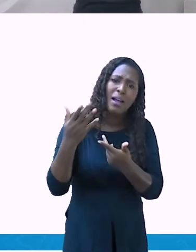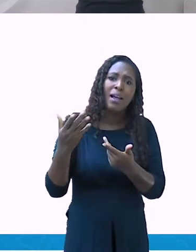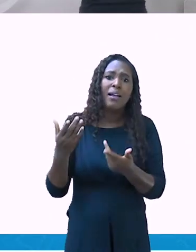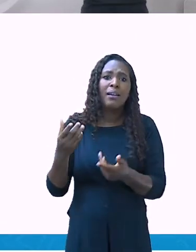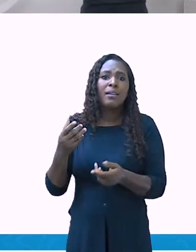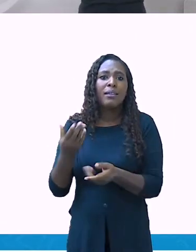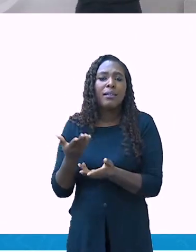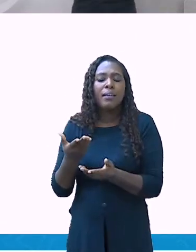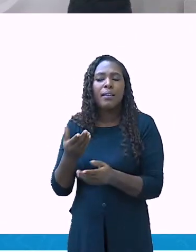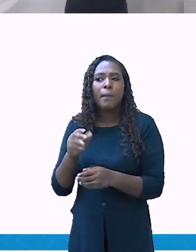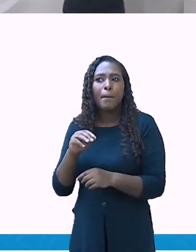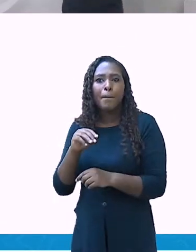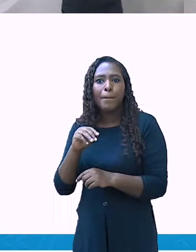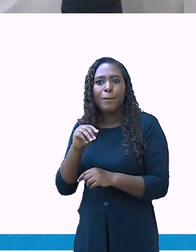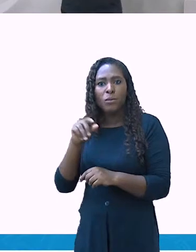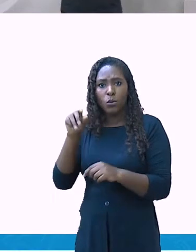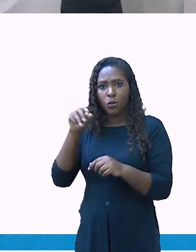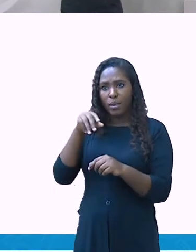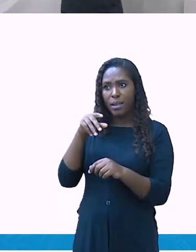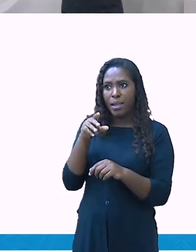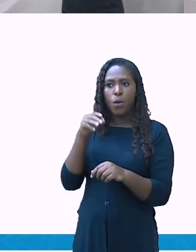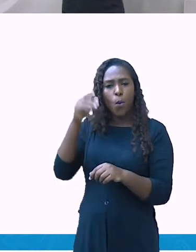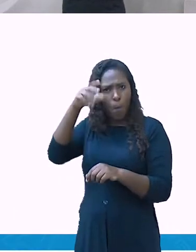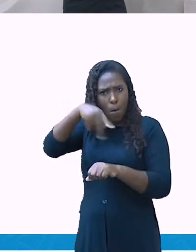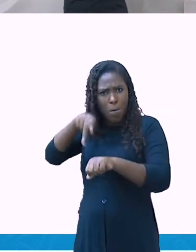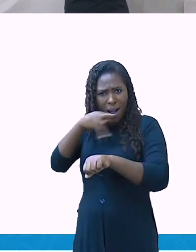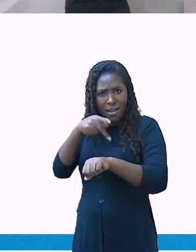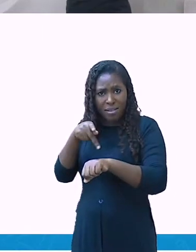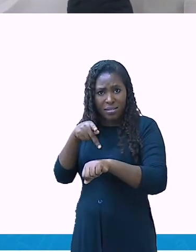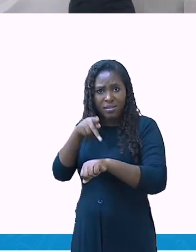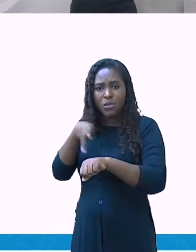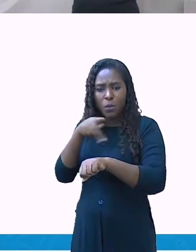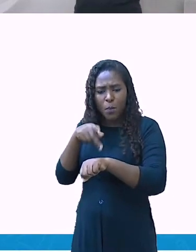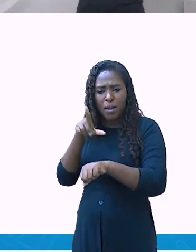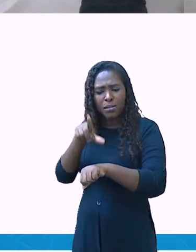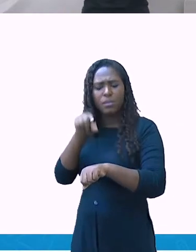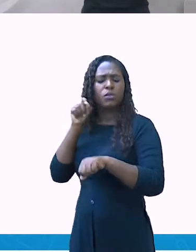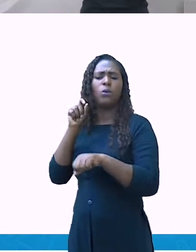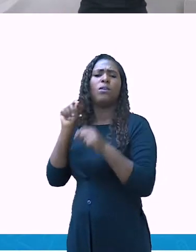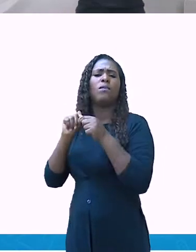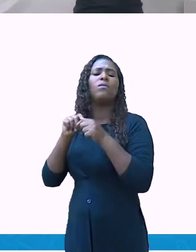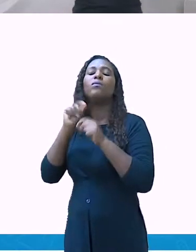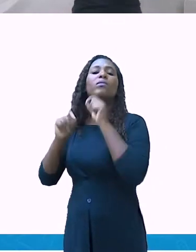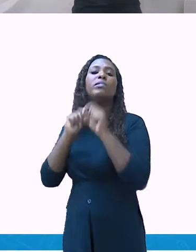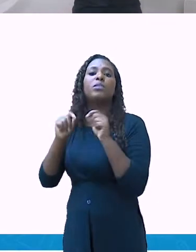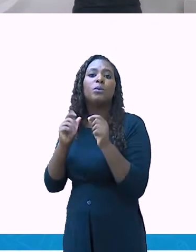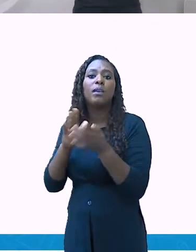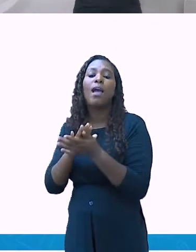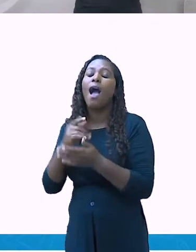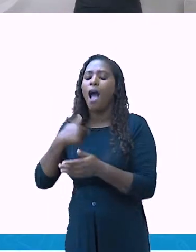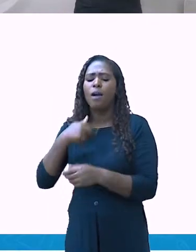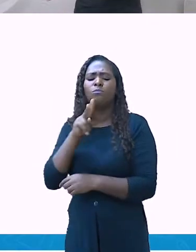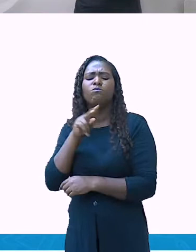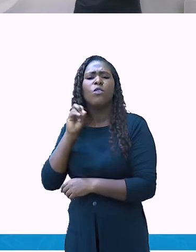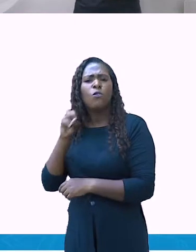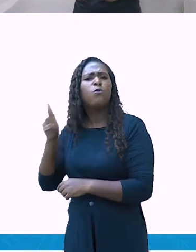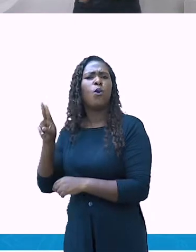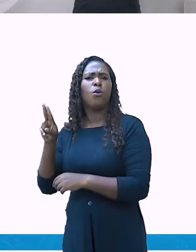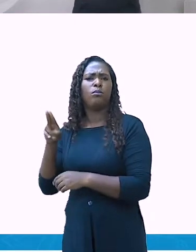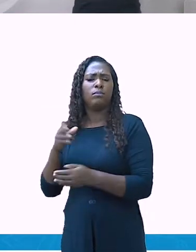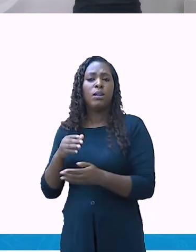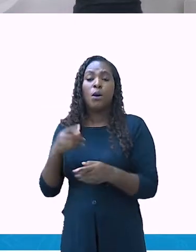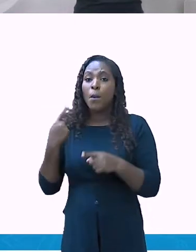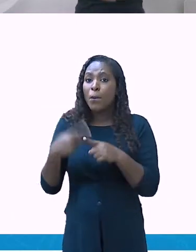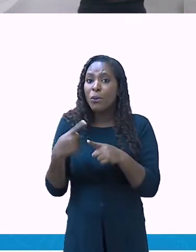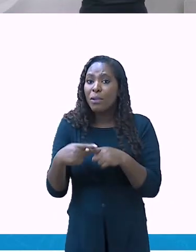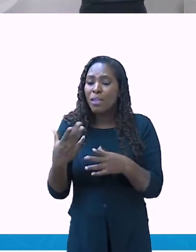Ibérica lançar-se nessa empreitada. Na época, Portugal reunia condições políticas, econômicas,